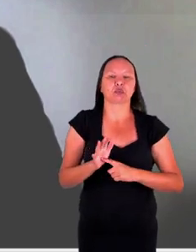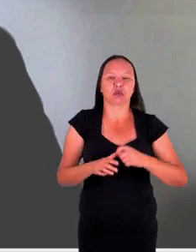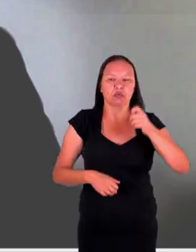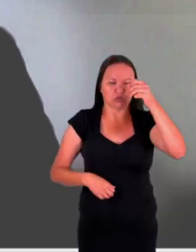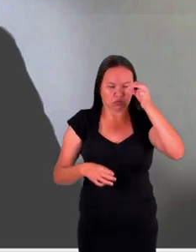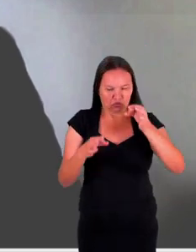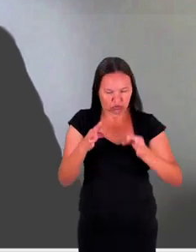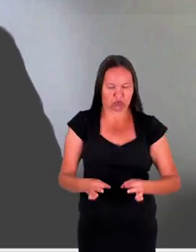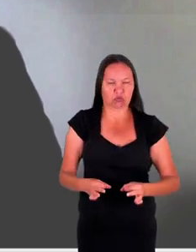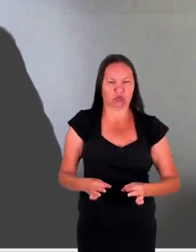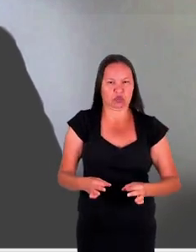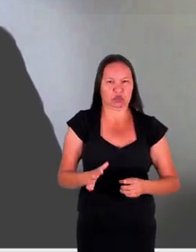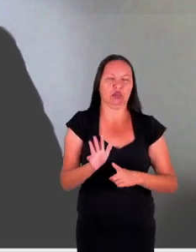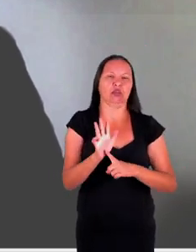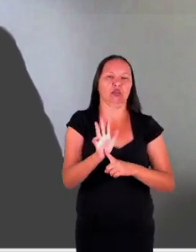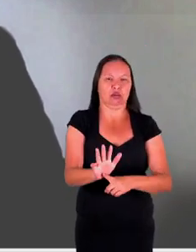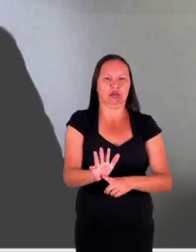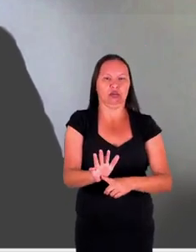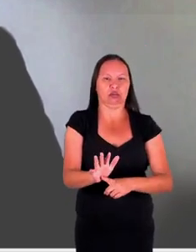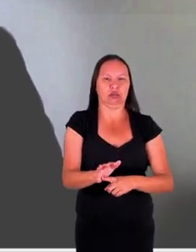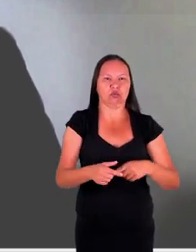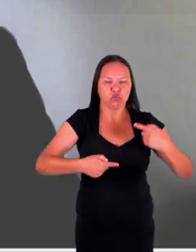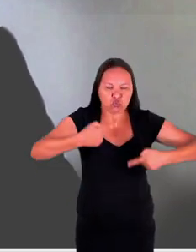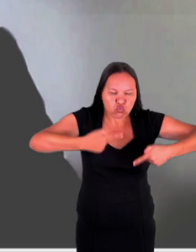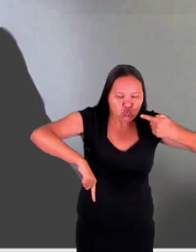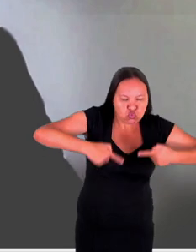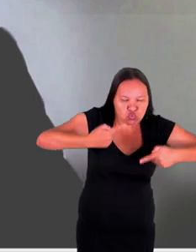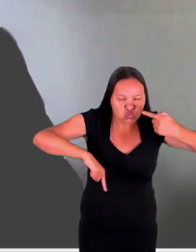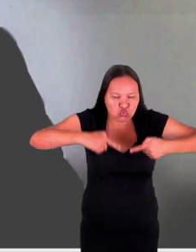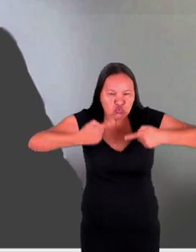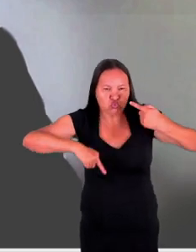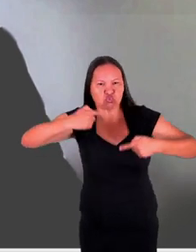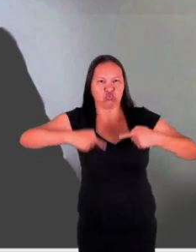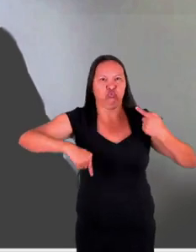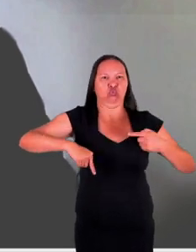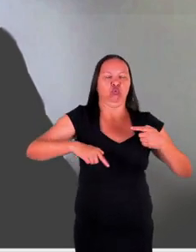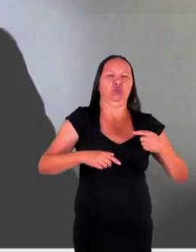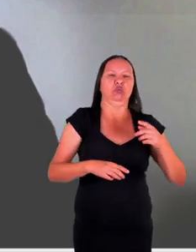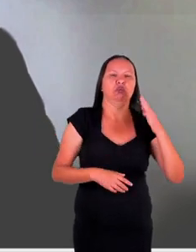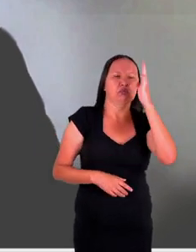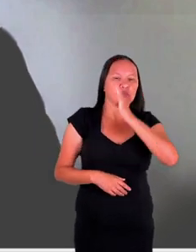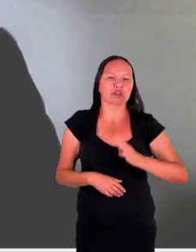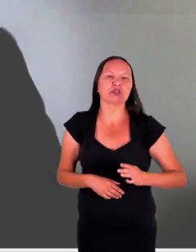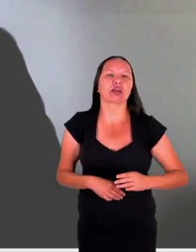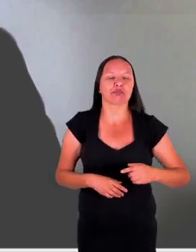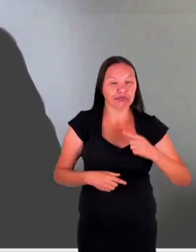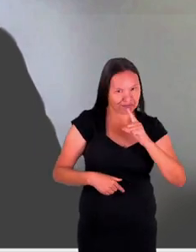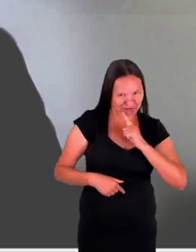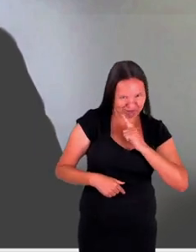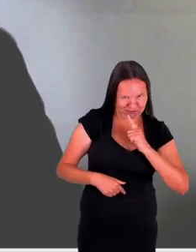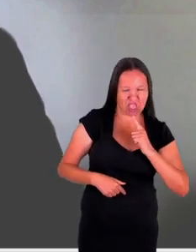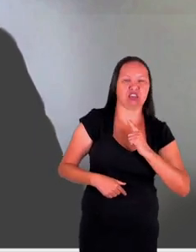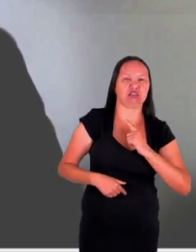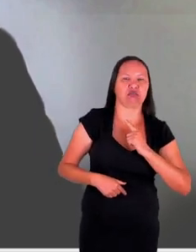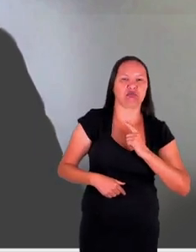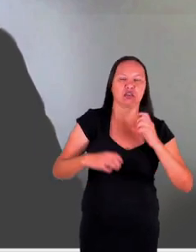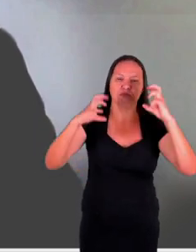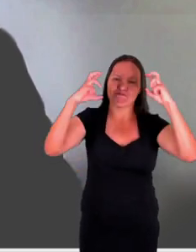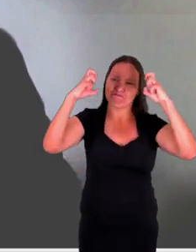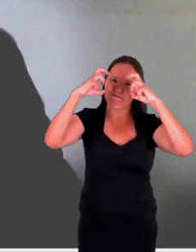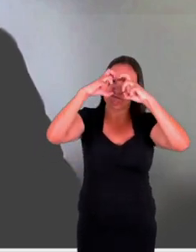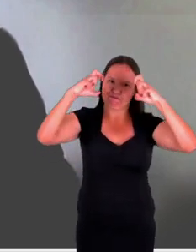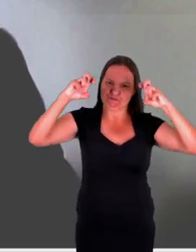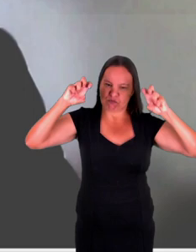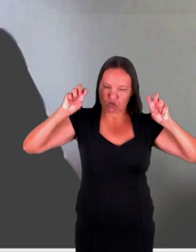formalmente manifestada em relação a esses conflitos. Então, o Estado deve dispor de suas estruturas para acolhimento